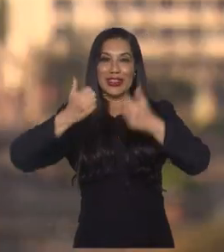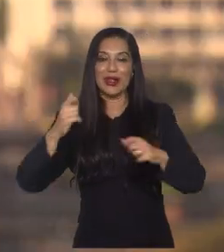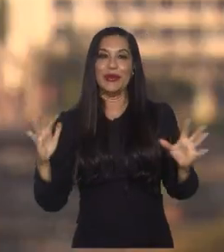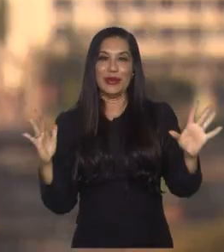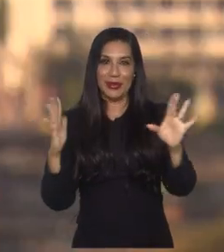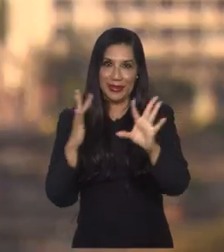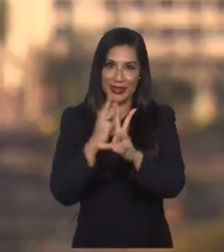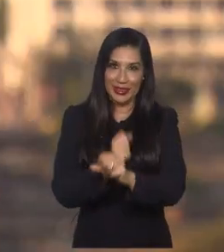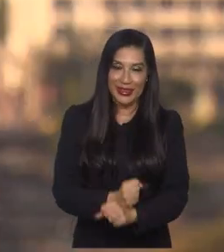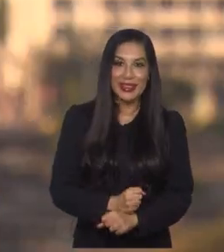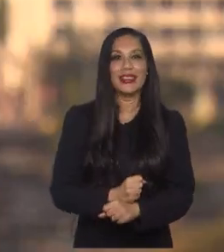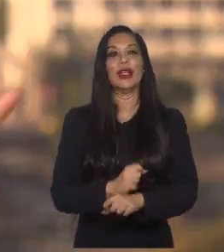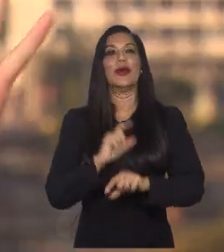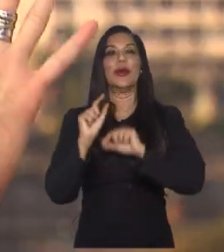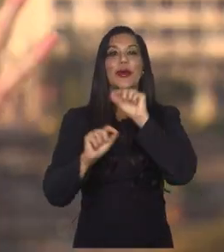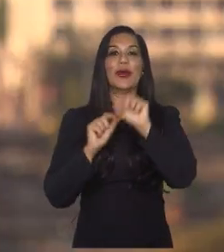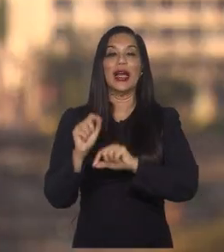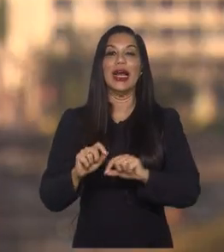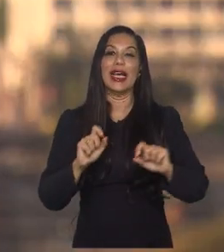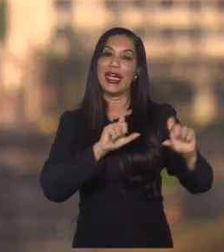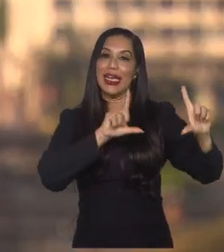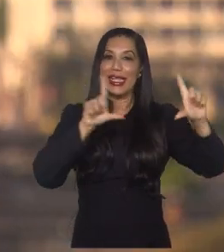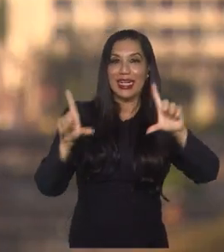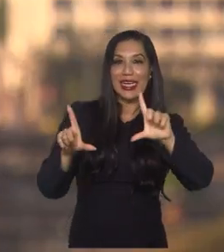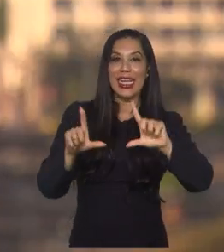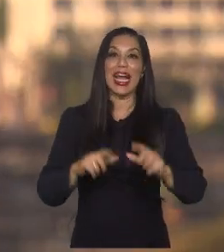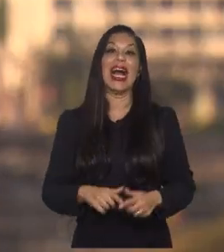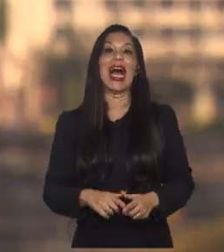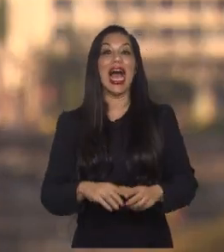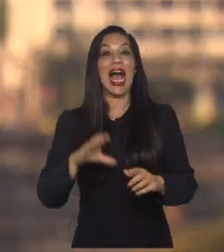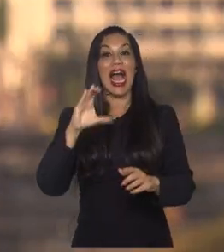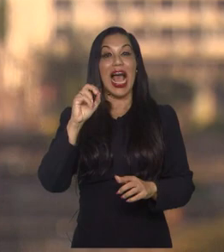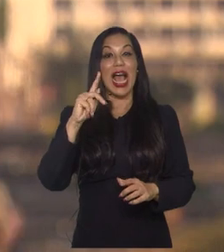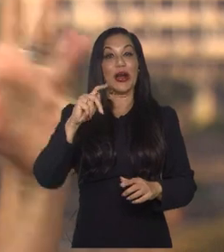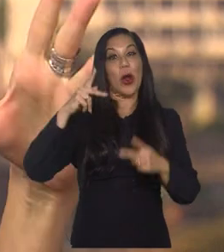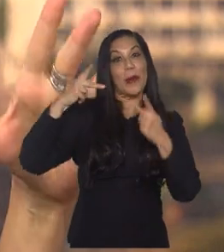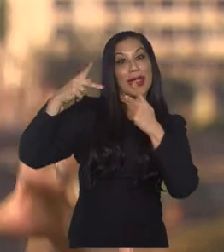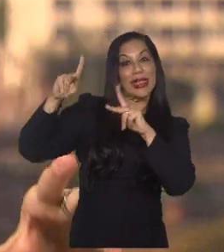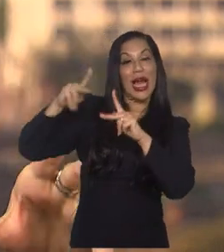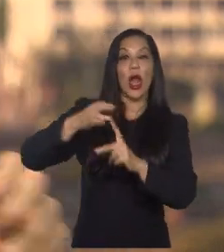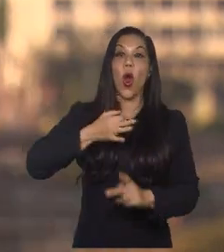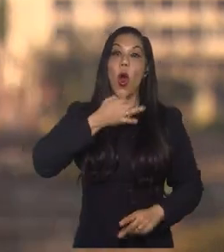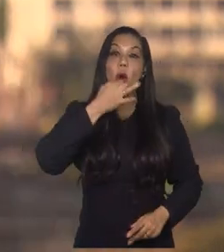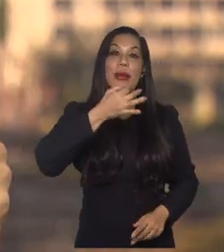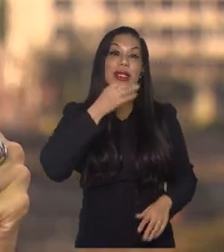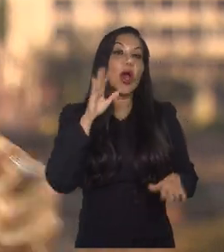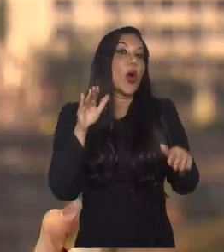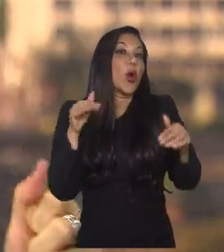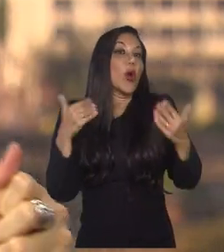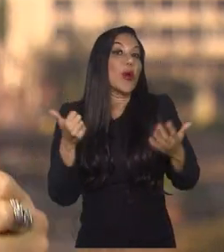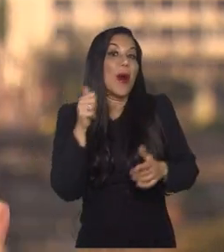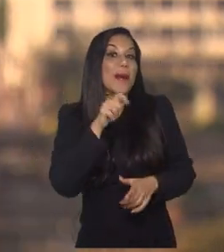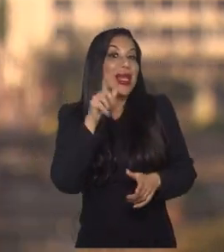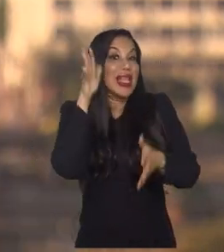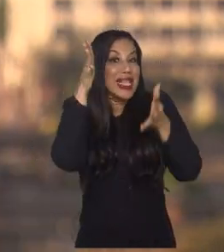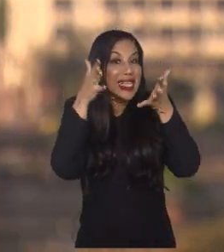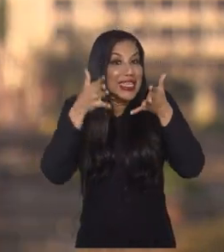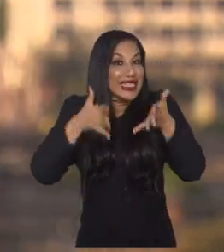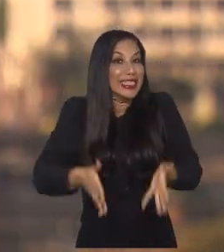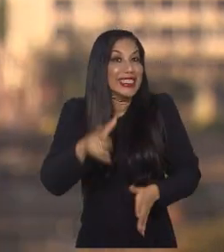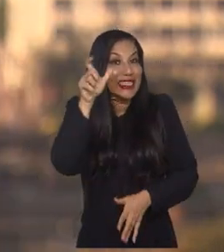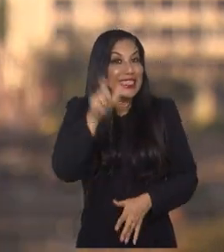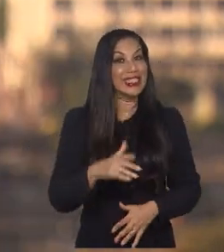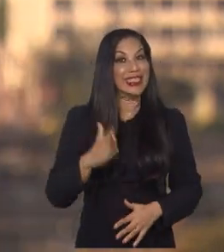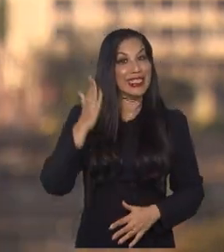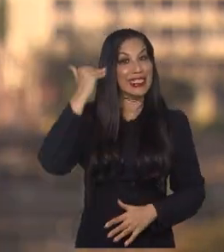fim, que é o quadro A Copa Vai Ser Dela, na opinião de vocês, qual jogadora vai ser o destaque